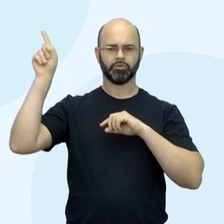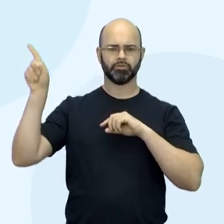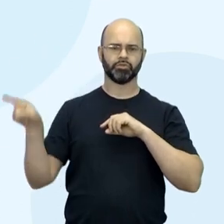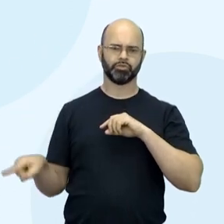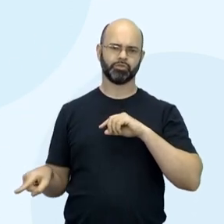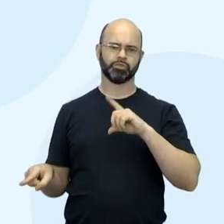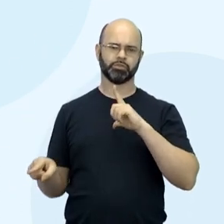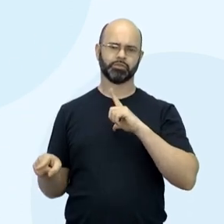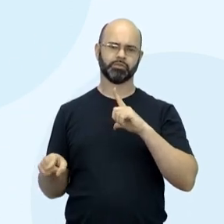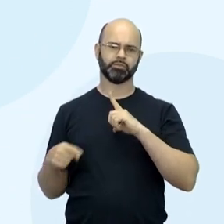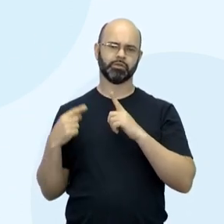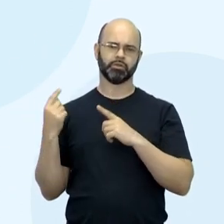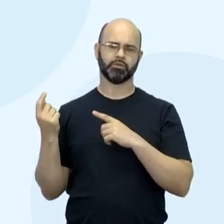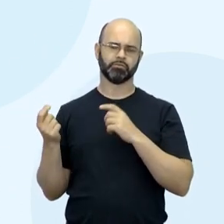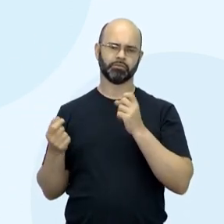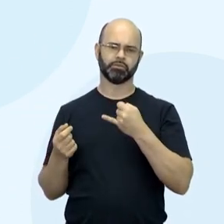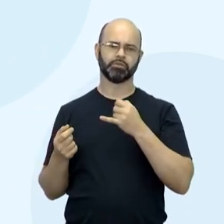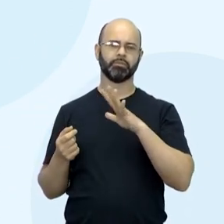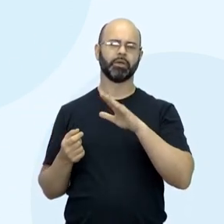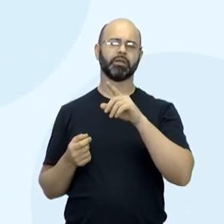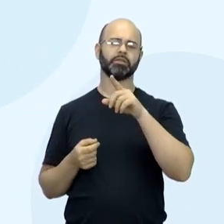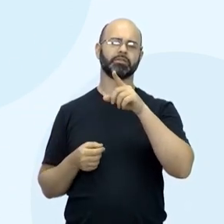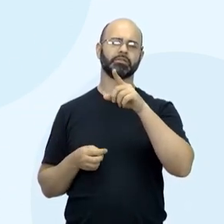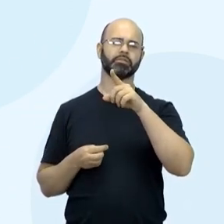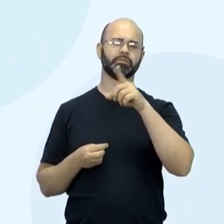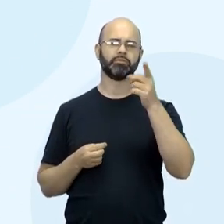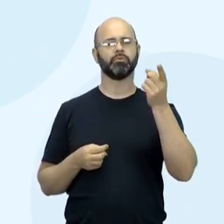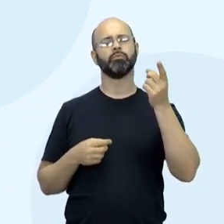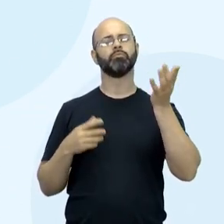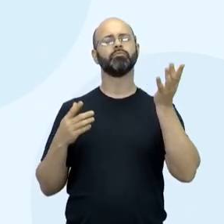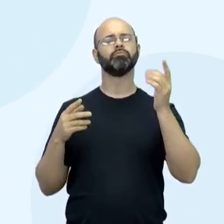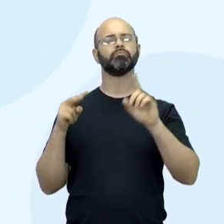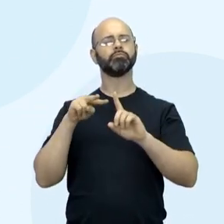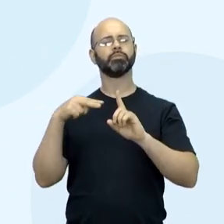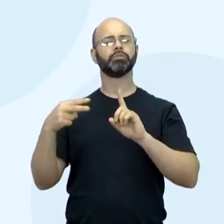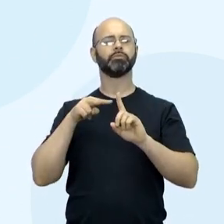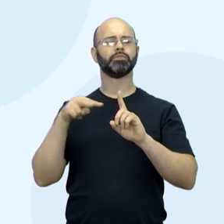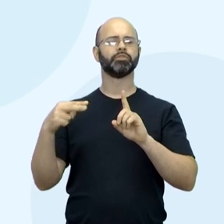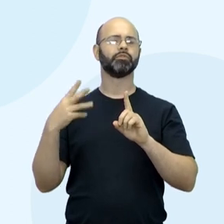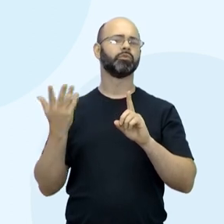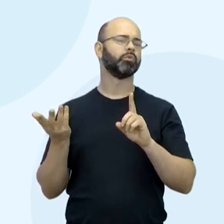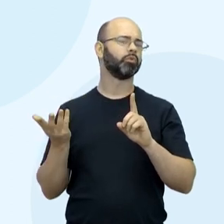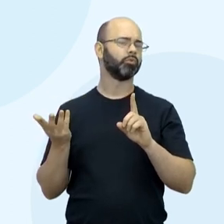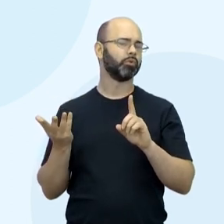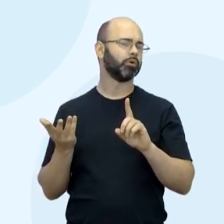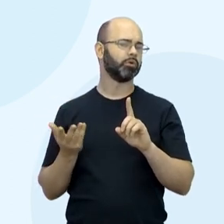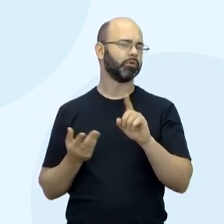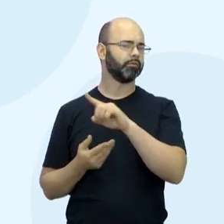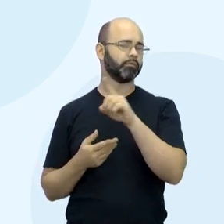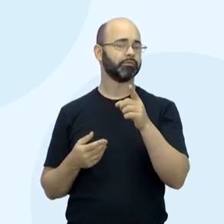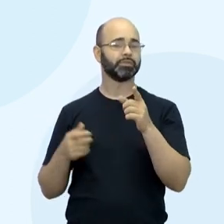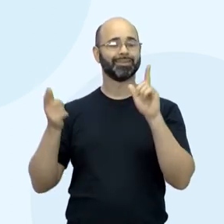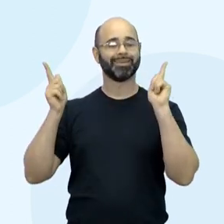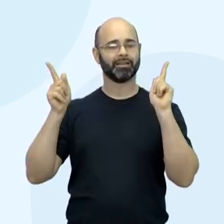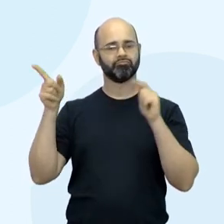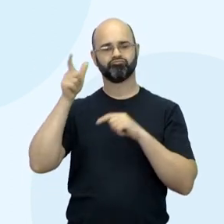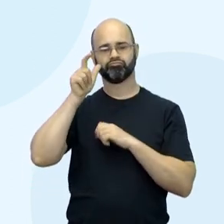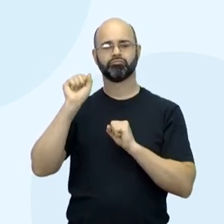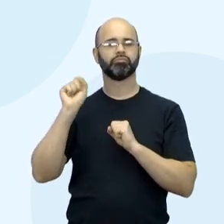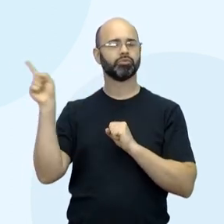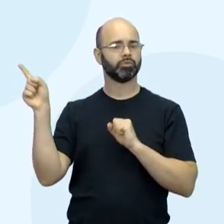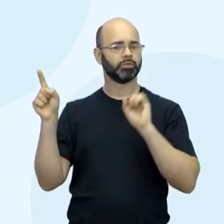claro. Agora, vamos pensar com essa perspectiva. Você pode assistir para se divertir? E deve, porque os